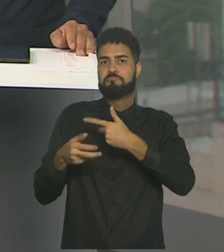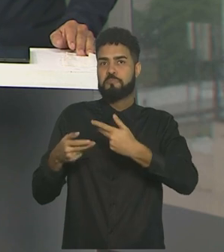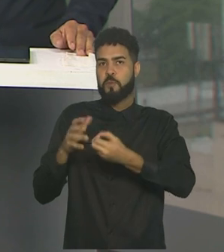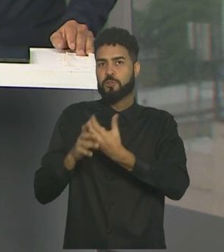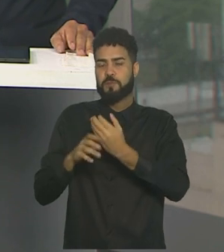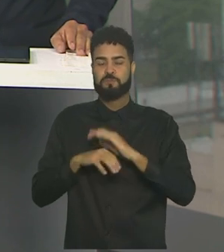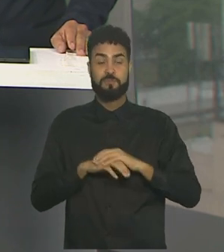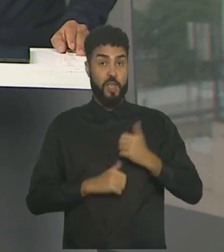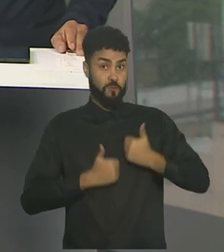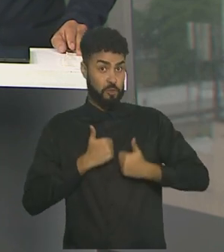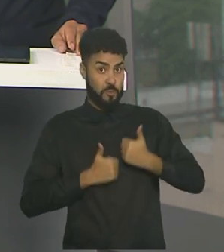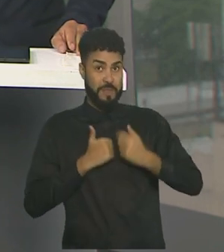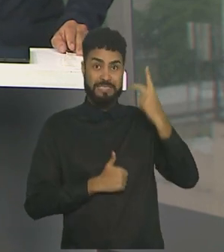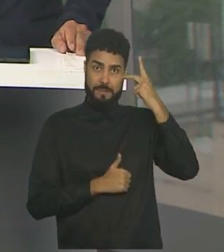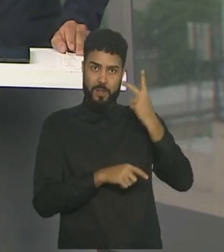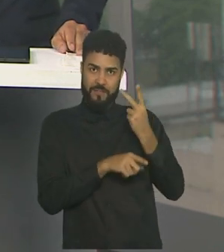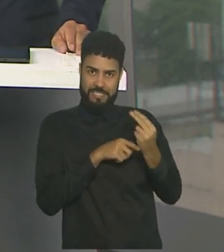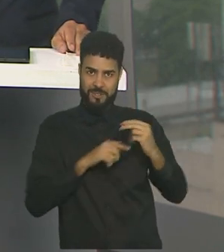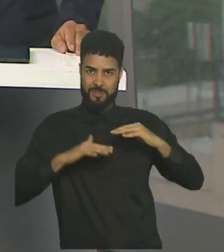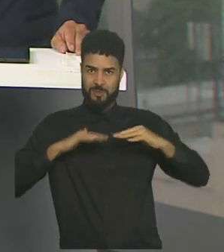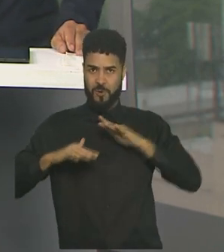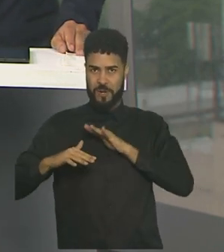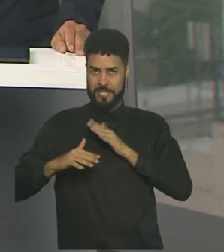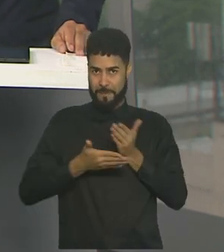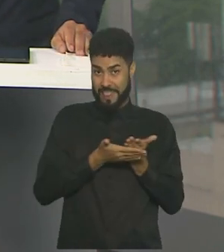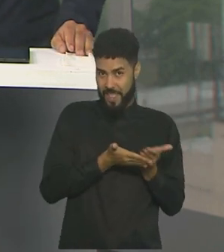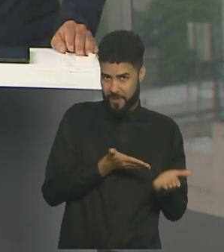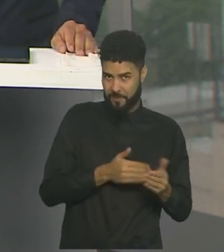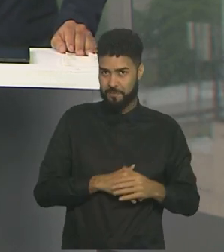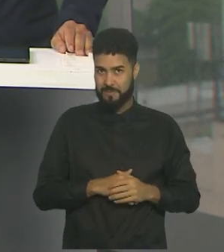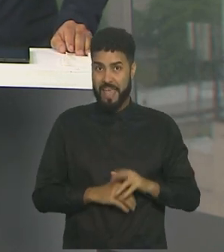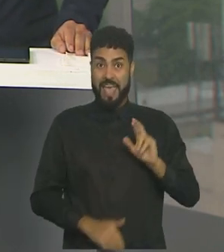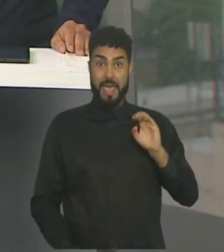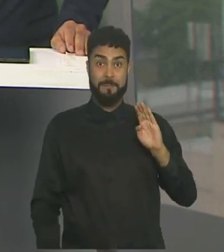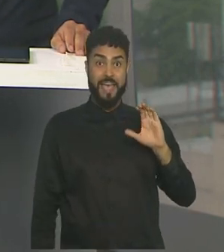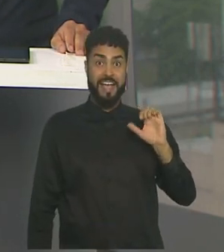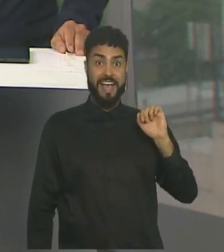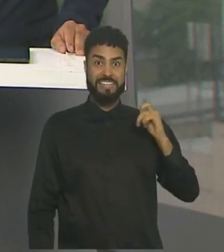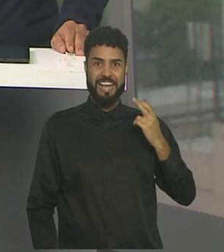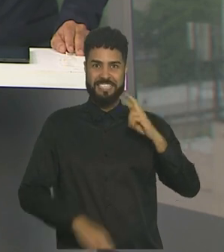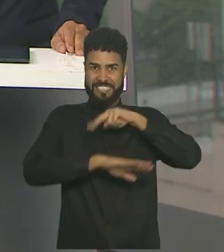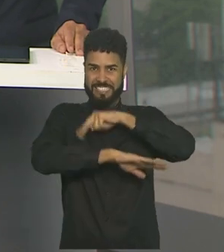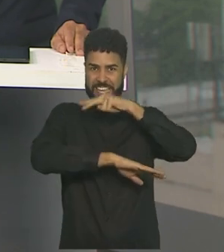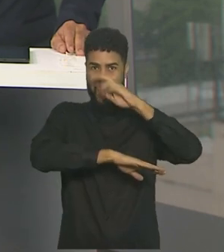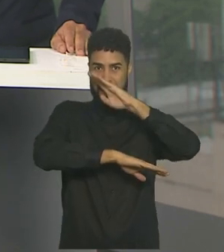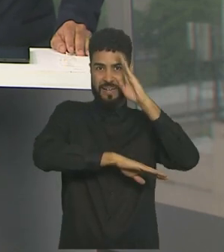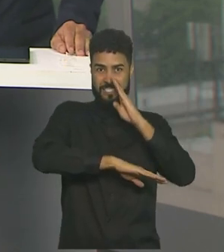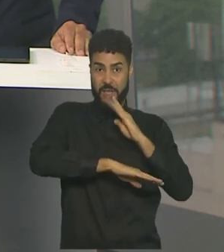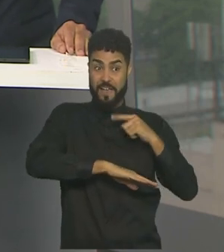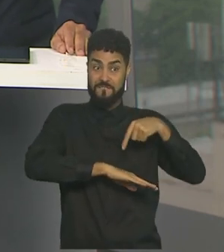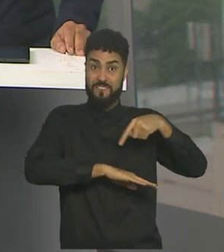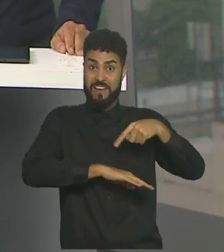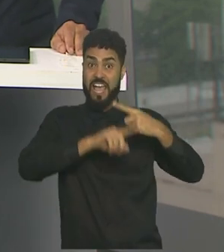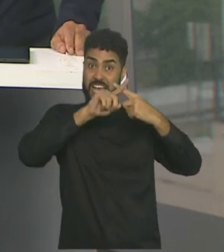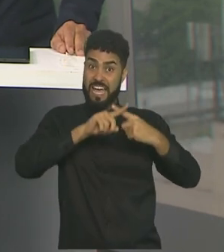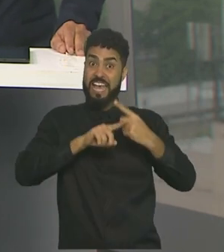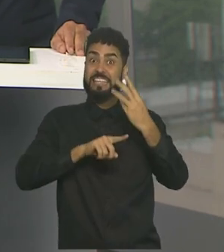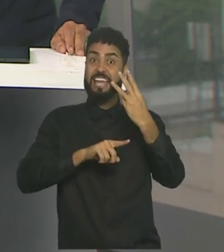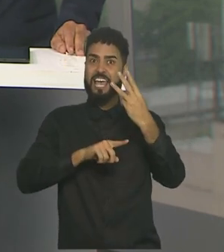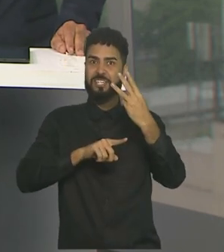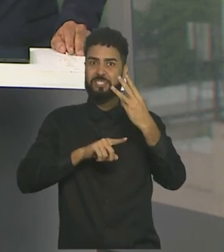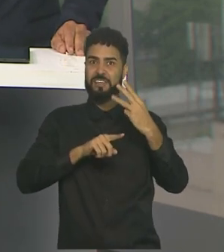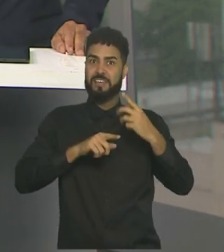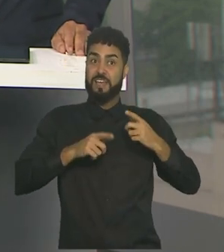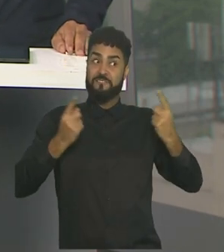Futebol, São Paulo venceu o clássico contra o Corinthians. Rebeca Andrade, a estrela brasileira na ginástica, vai